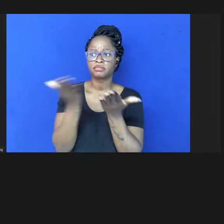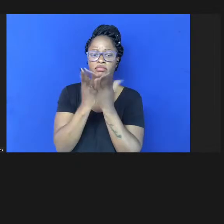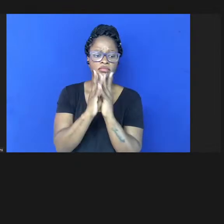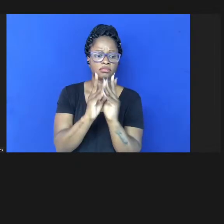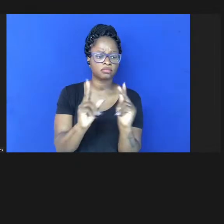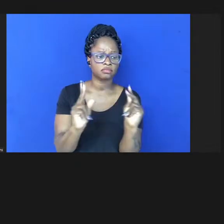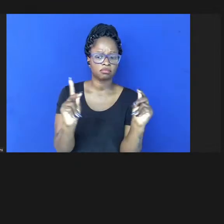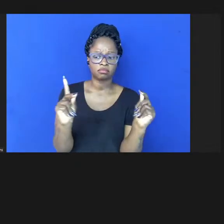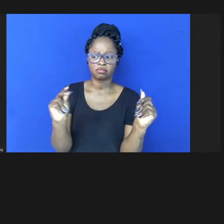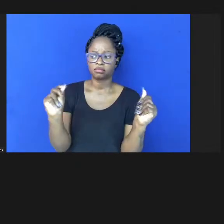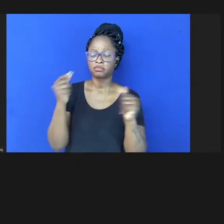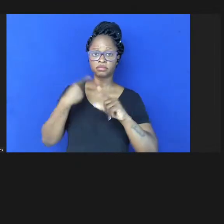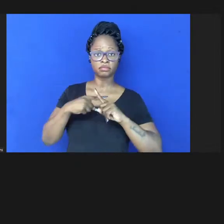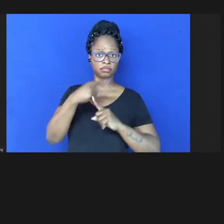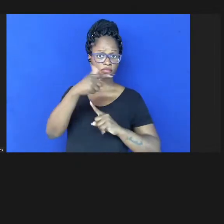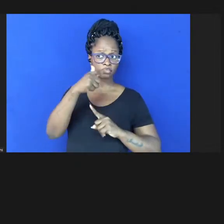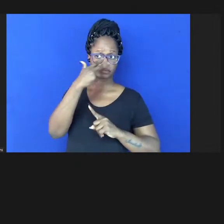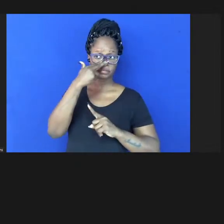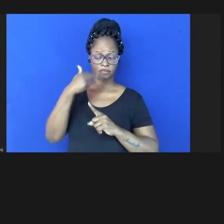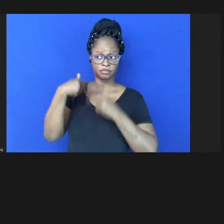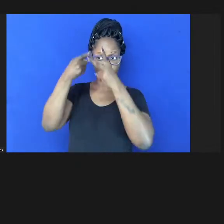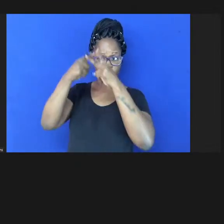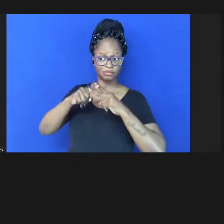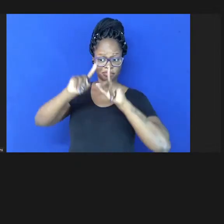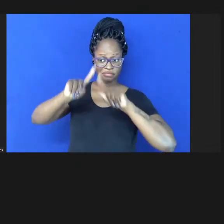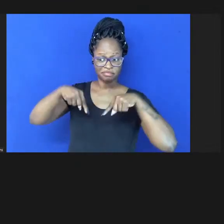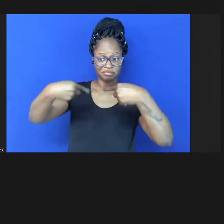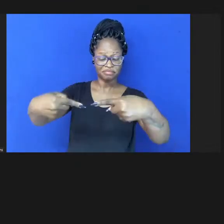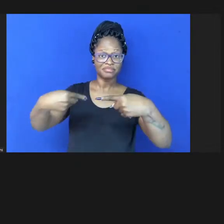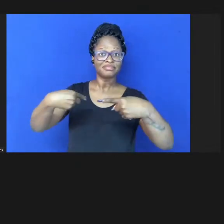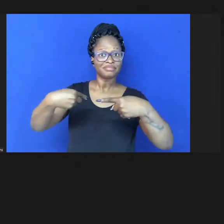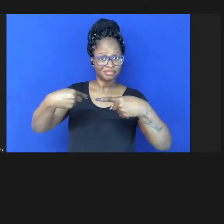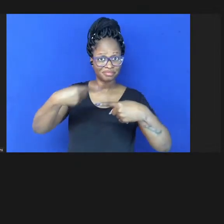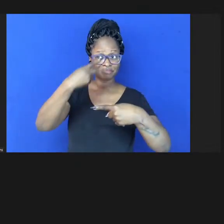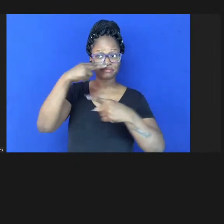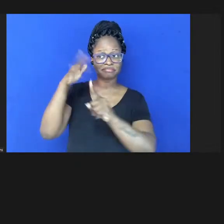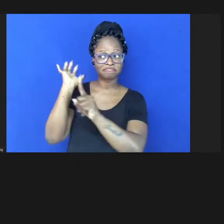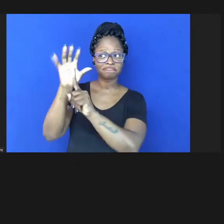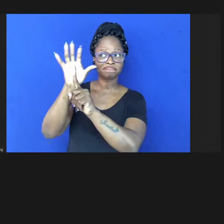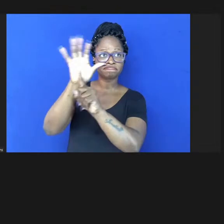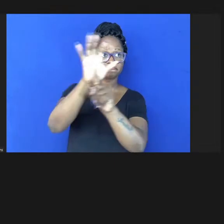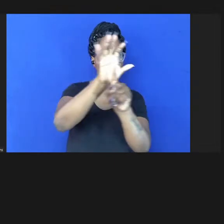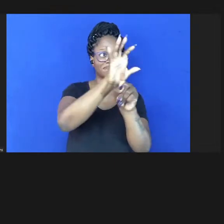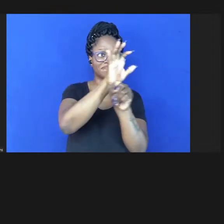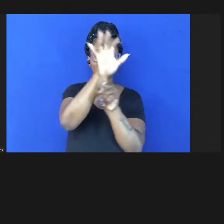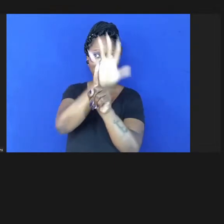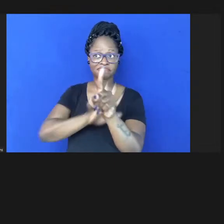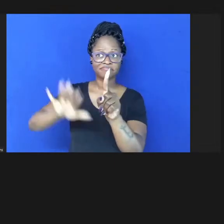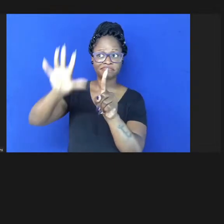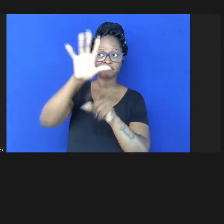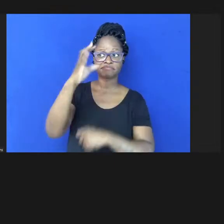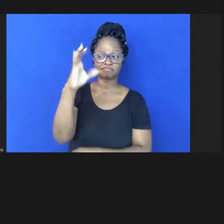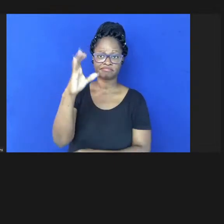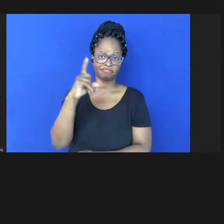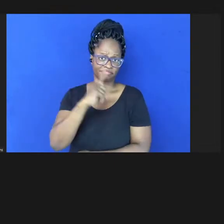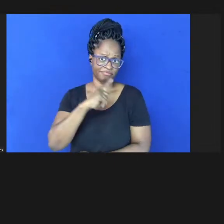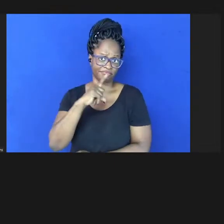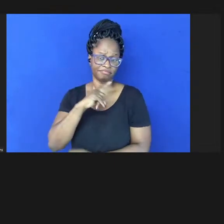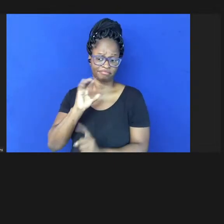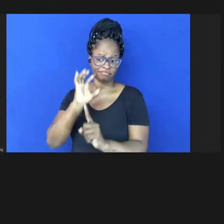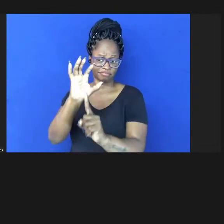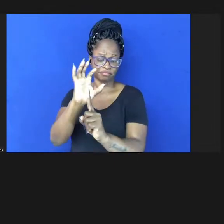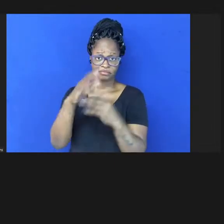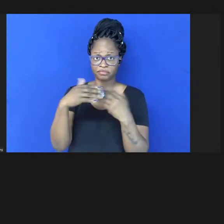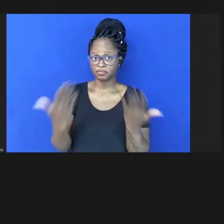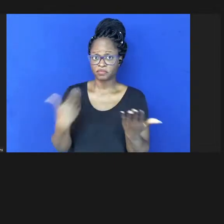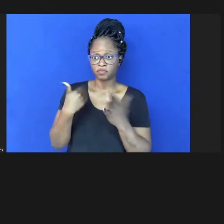porque não existe uma retratação e isso afeta toda a paisagem científica então na